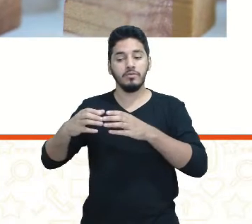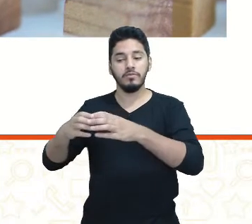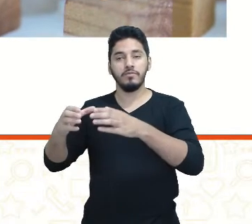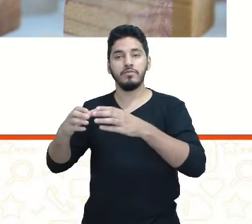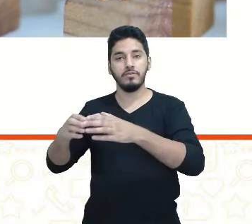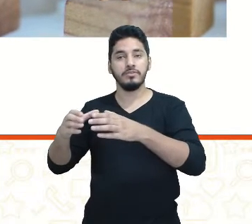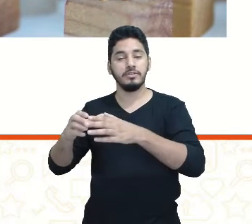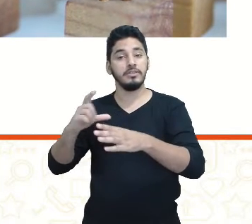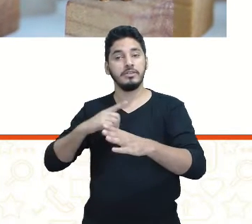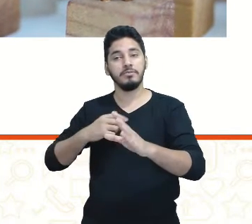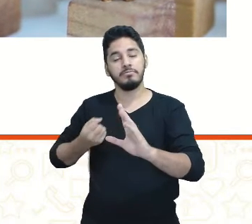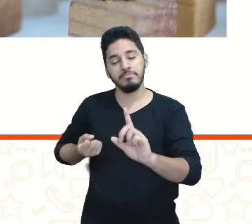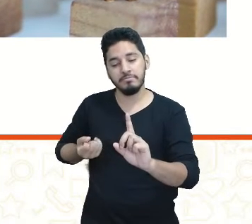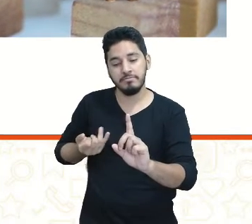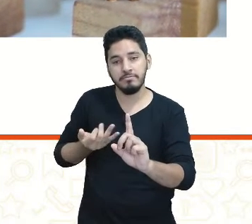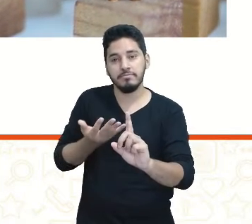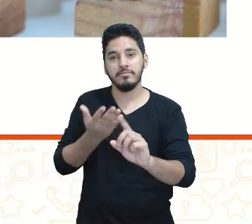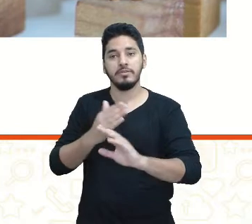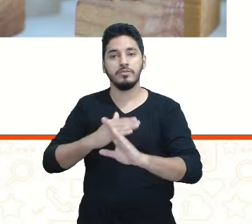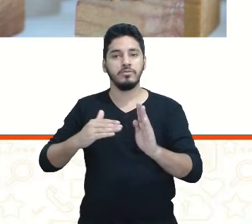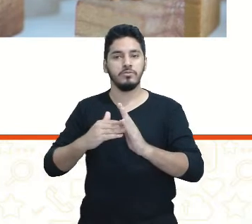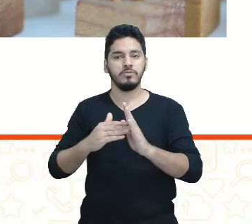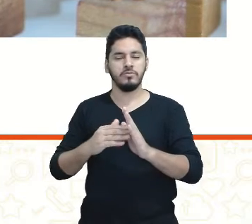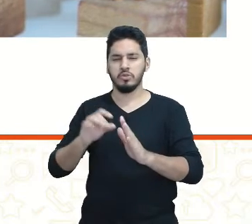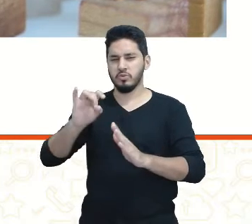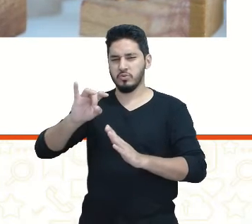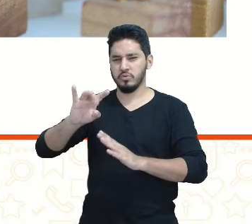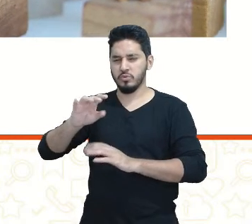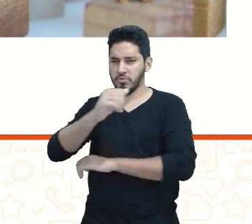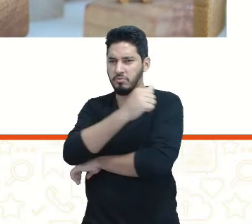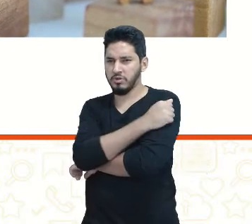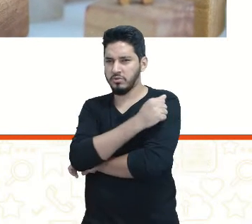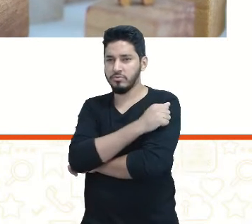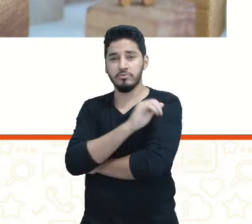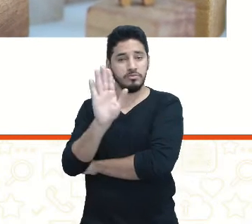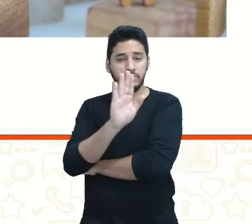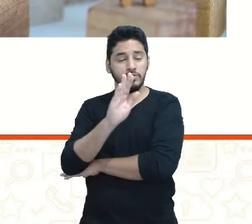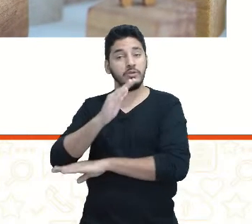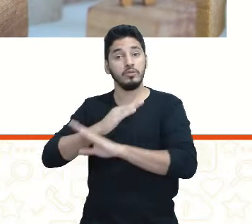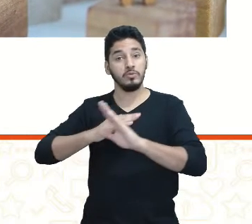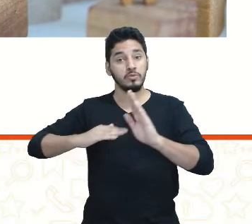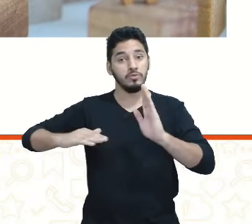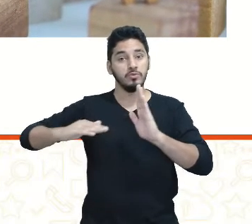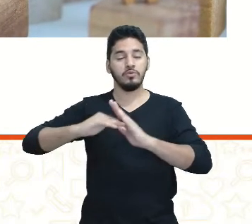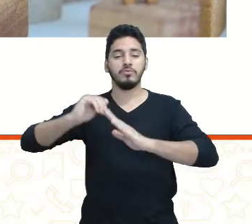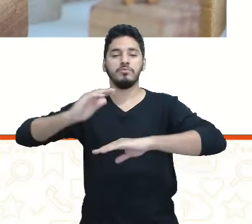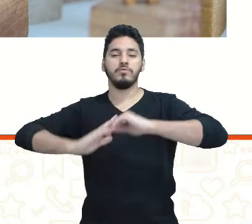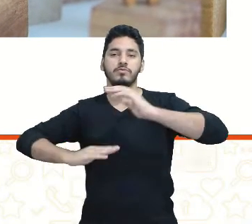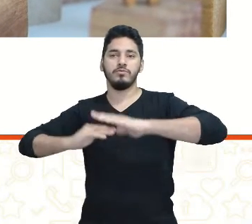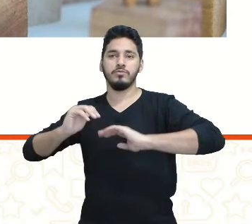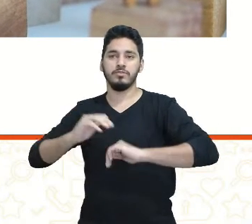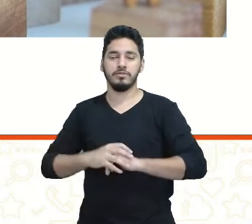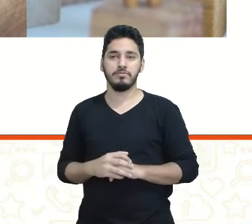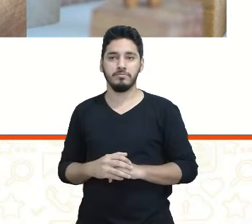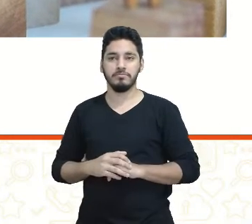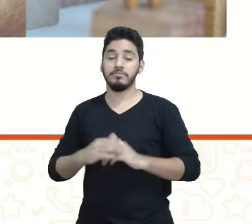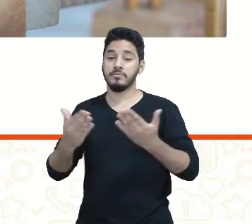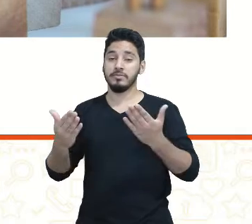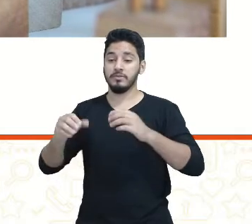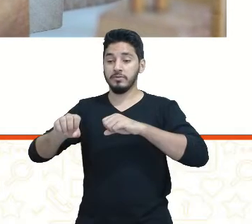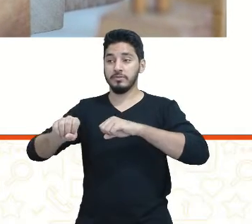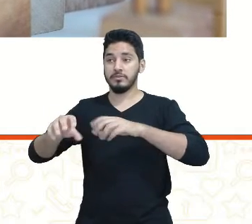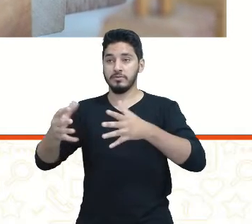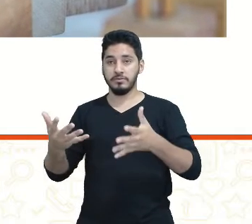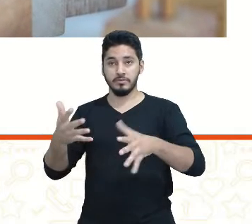ela beneficia a todos, não só o estudante, como todos os profissionais que estão ali naquela escola. E a educação